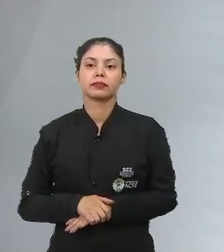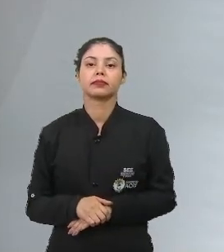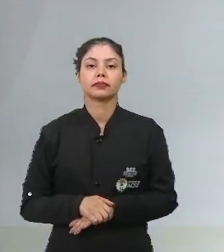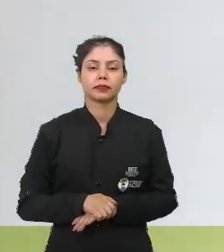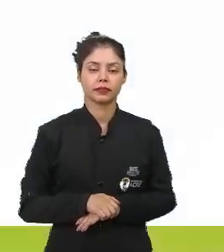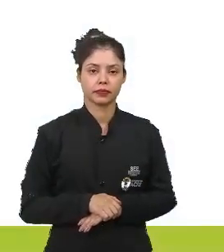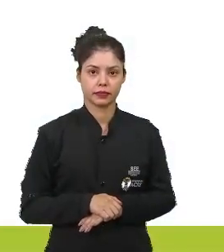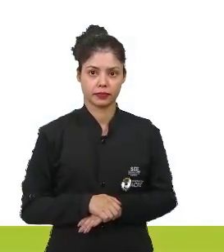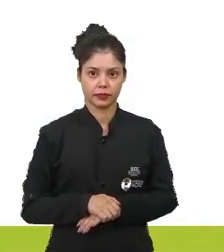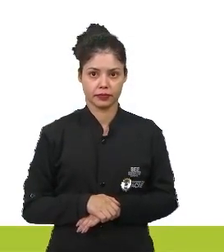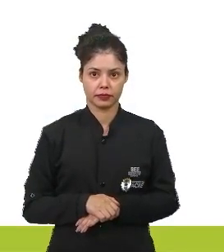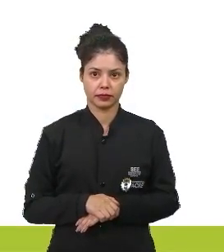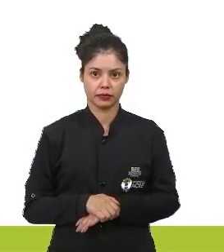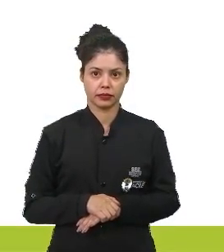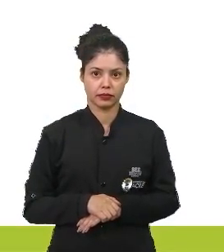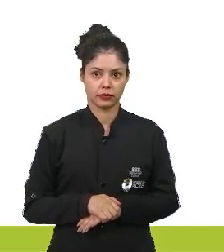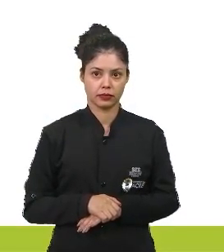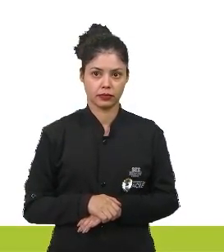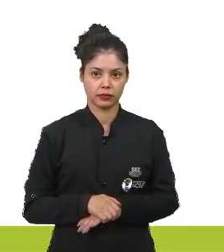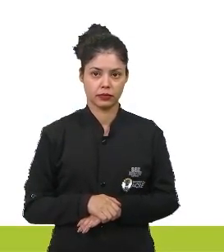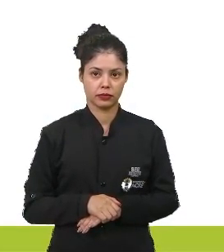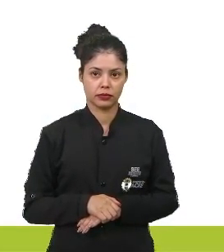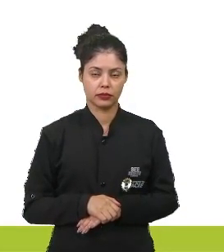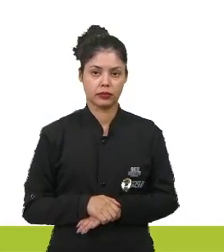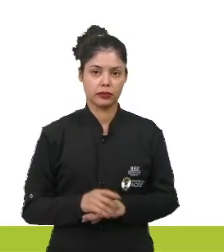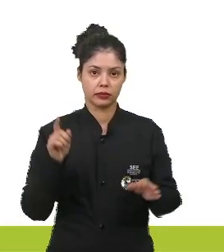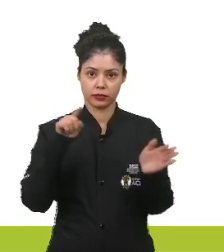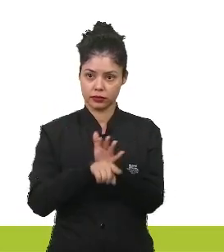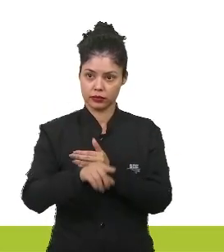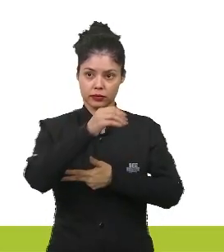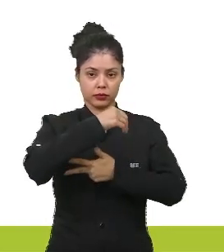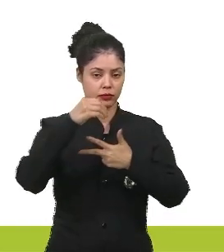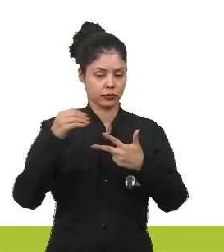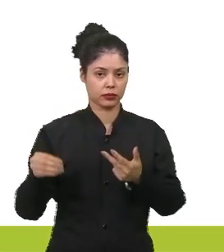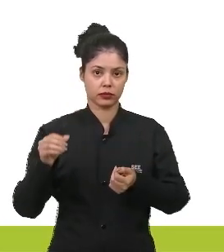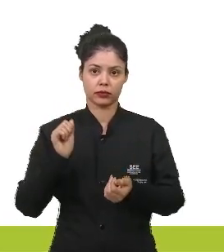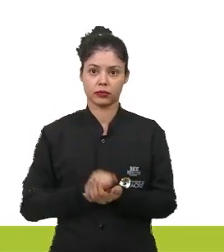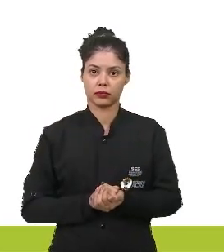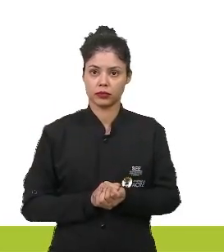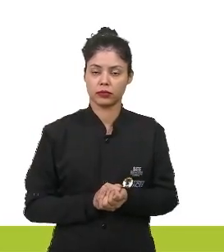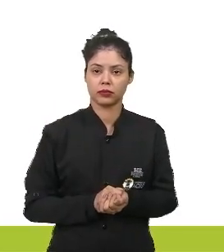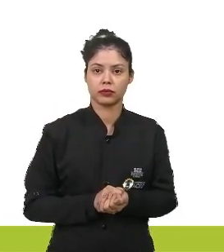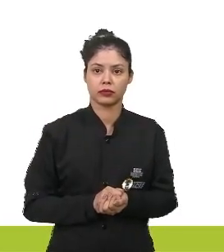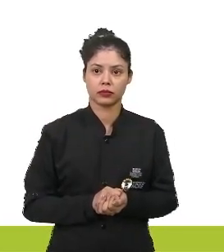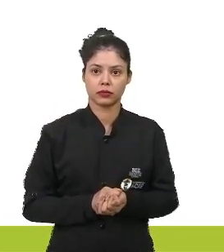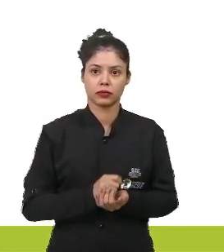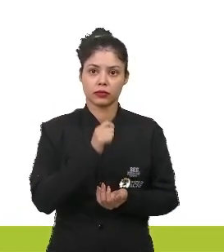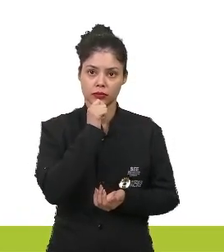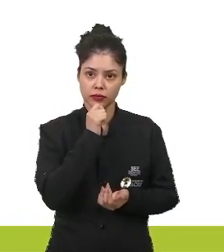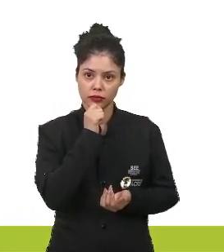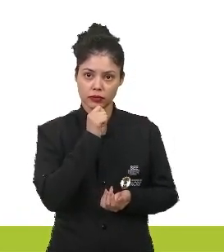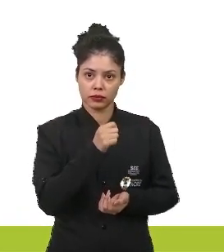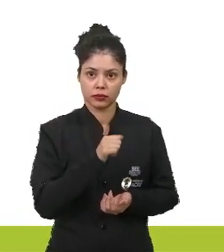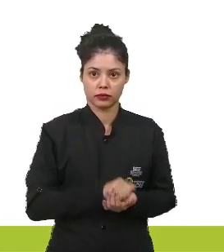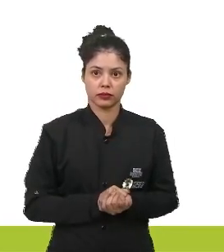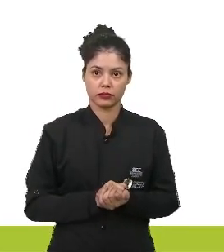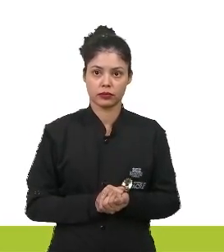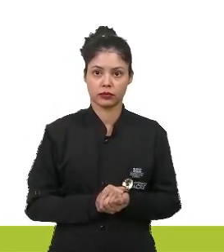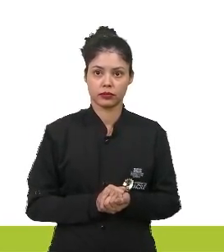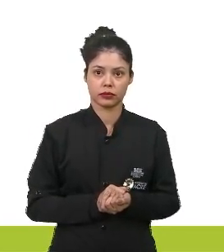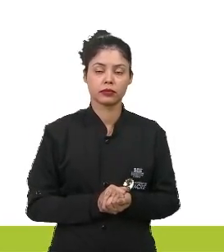Então tá. Questão do Enem. Enem 2018, questão 105.